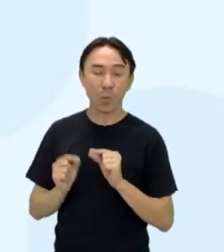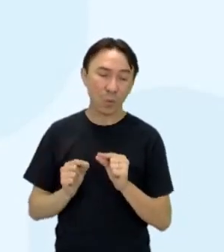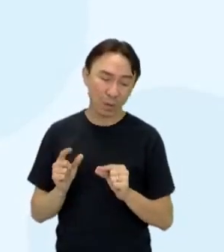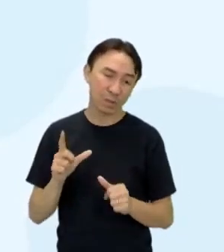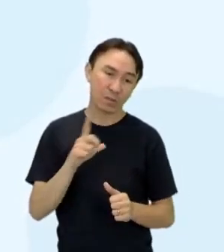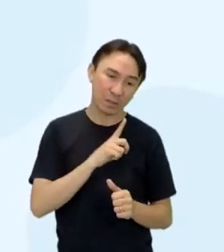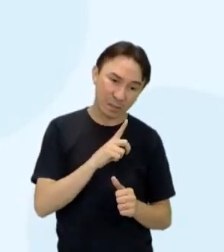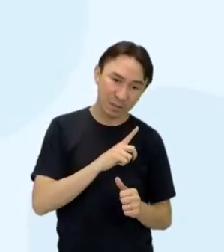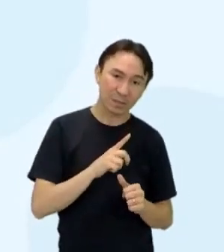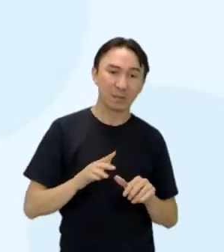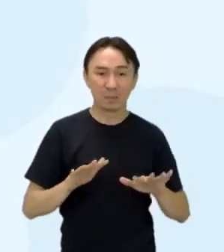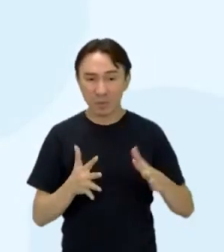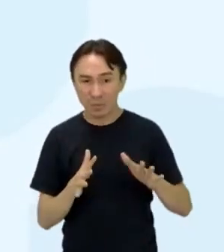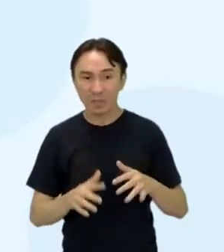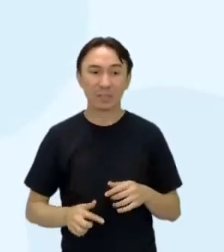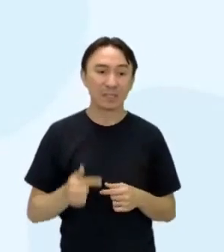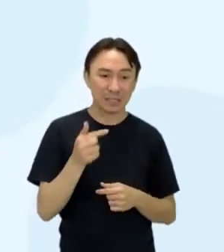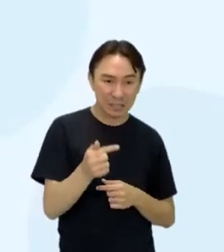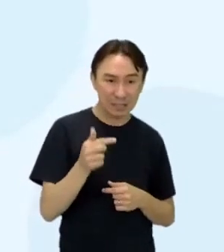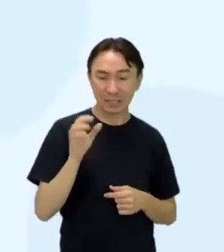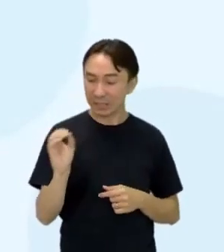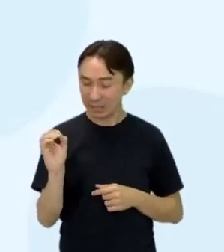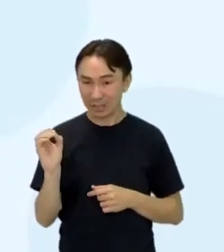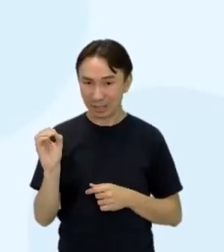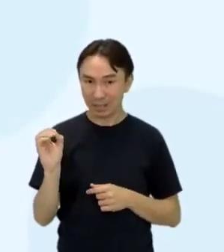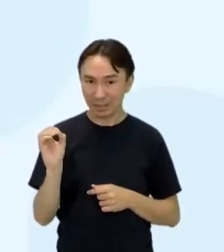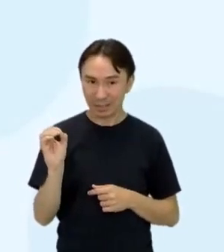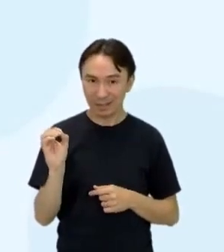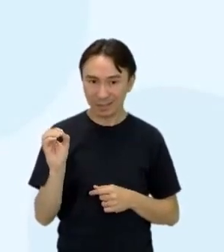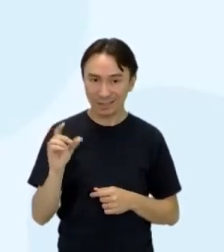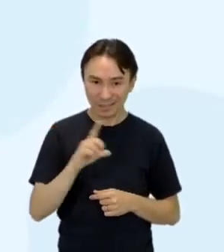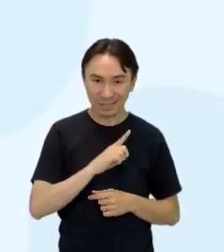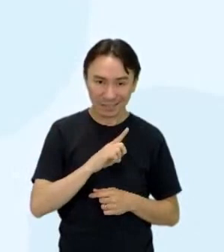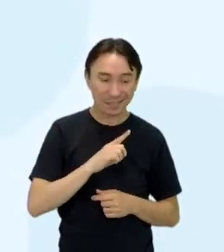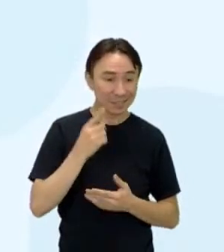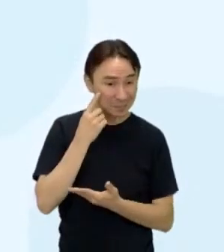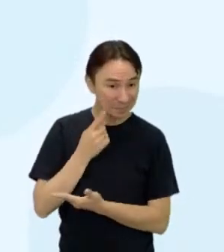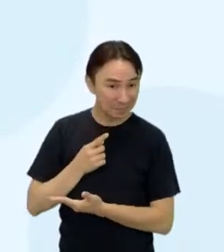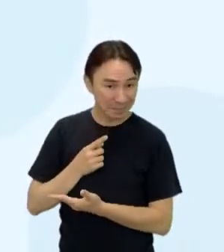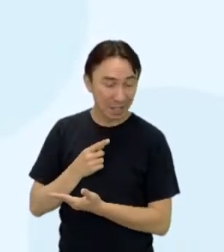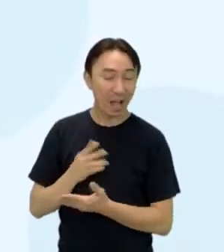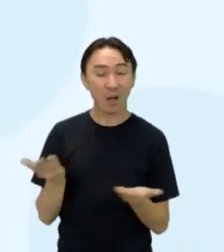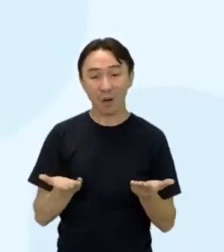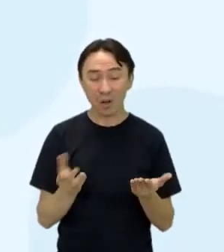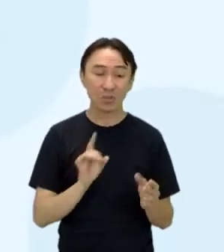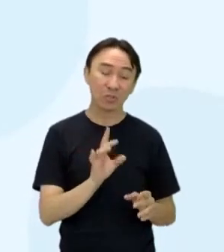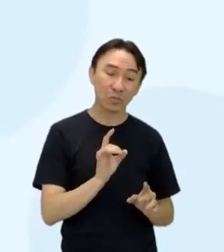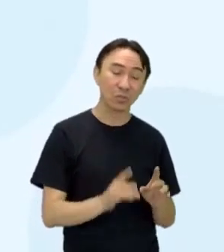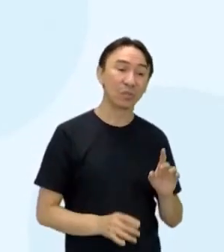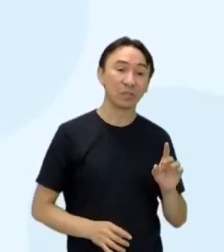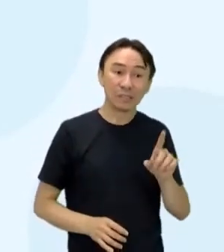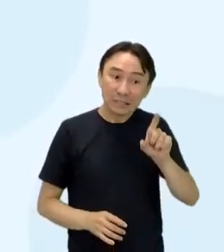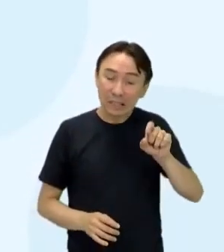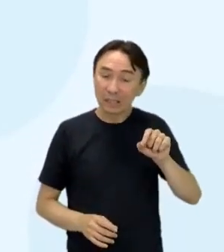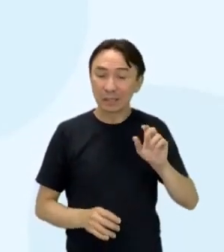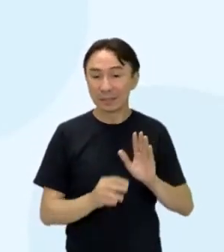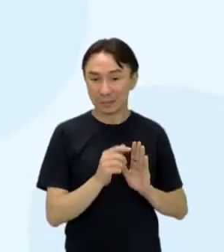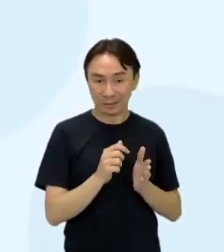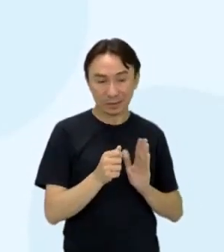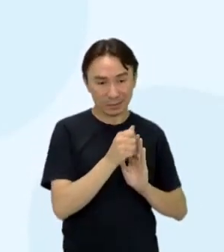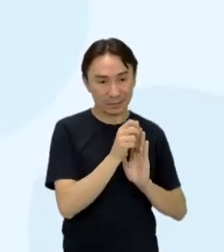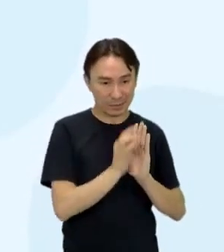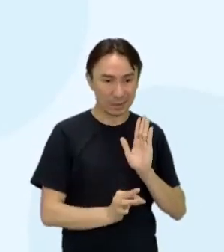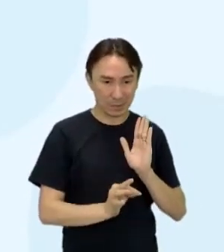70 artigos. E vão apenas 10. Perceba que já no português aí escrito, nós temos algumas palavras que na época eram escritas de uma